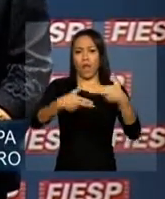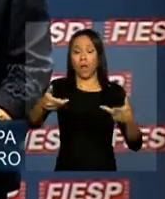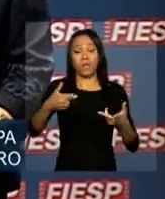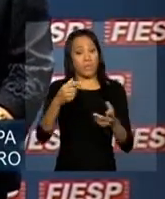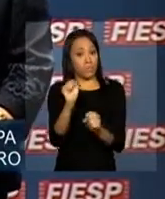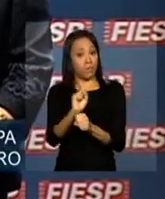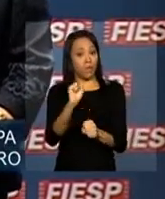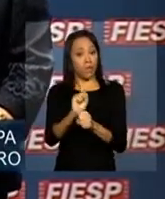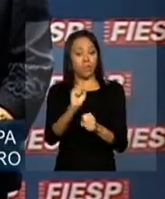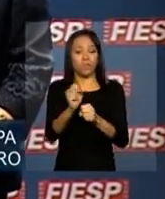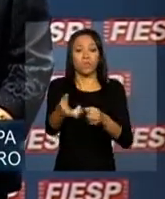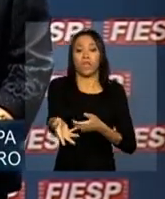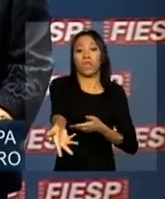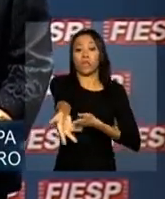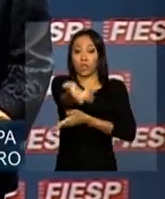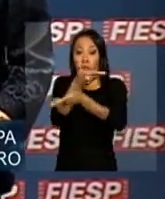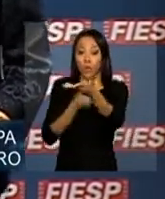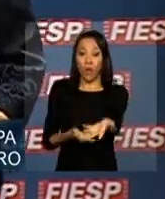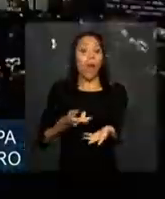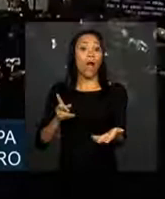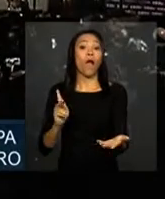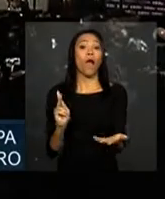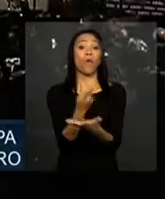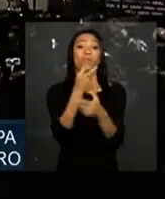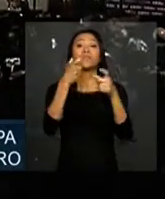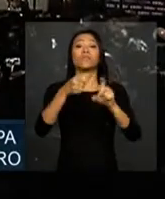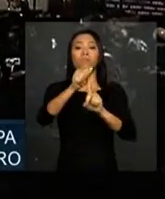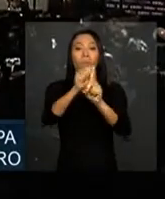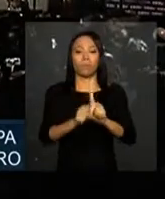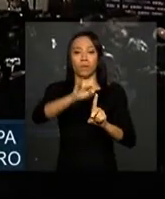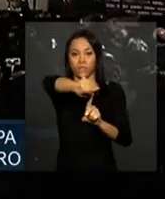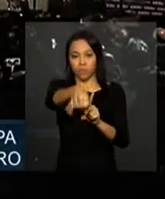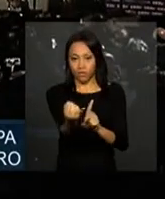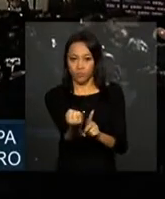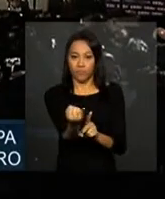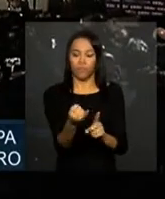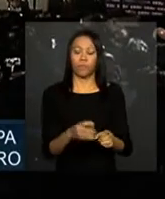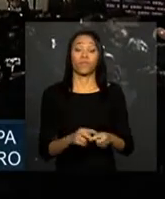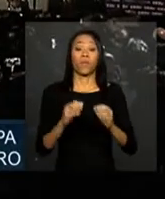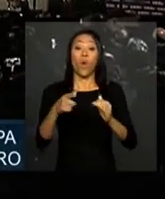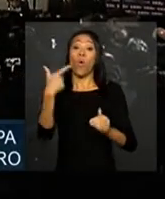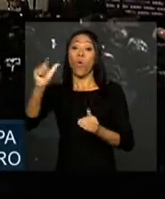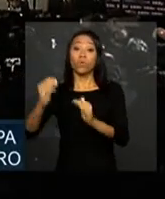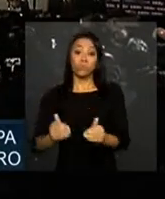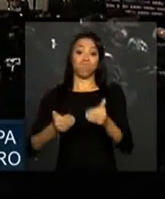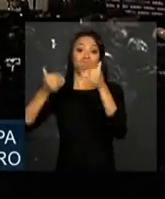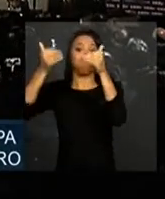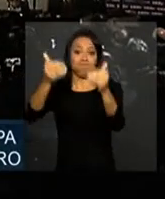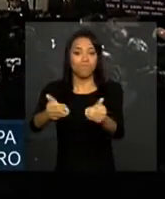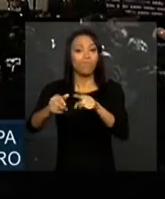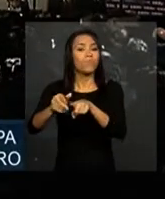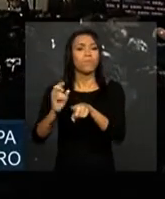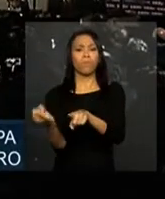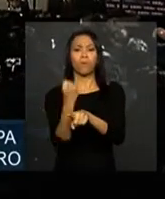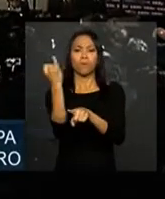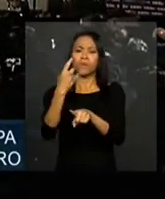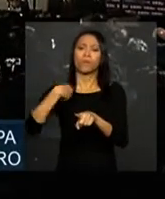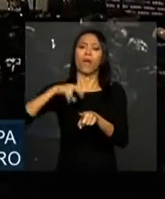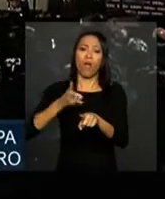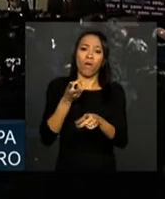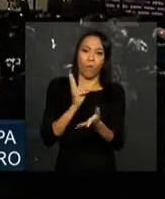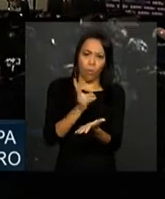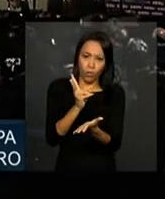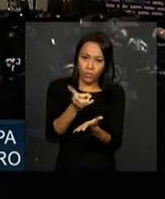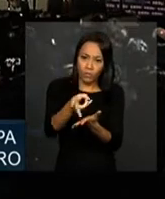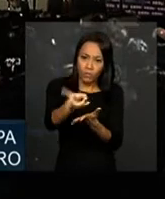ofertas se realize em janeiro. Outro passo importante será a continuidade das